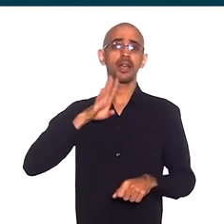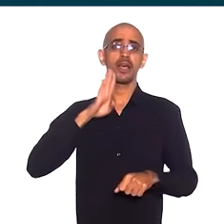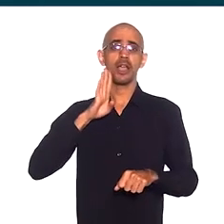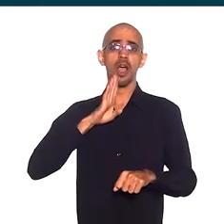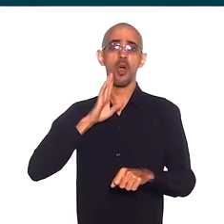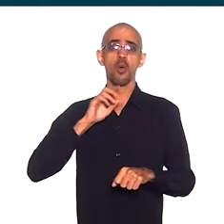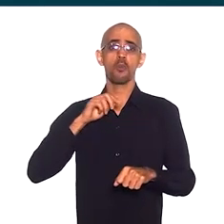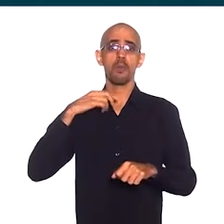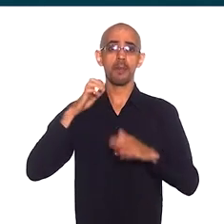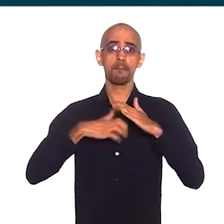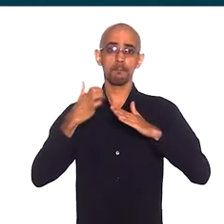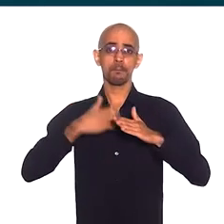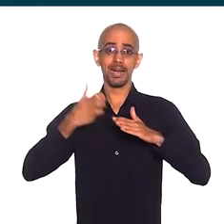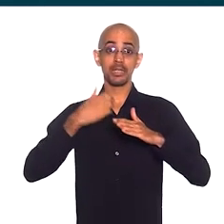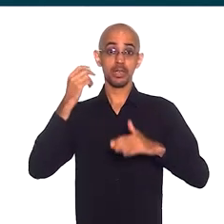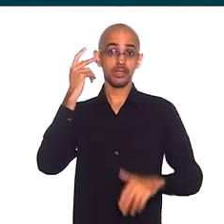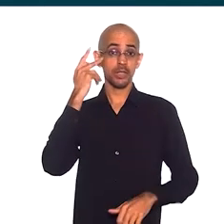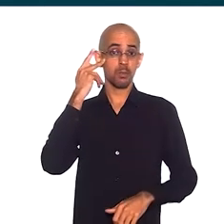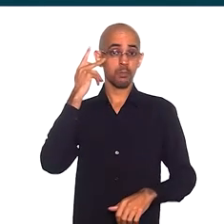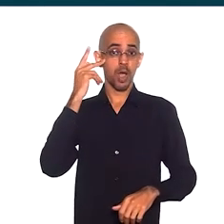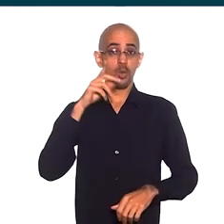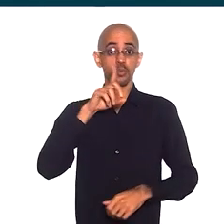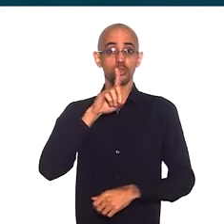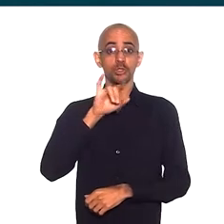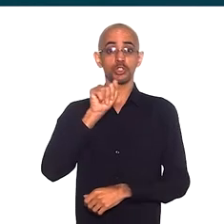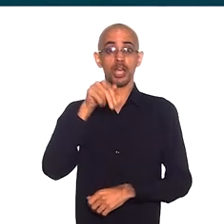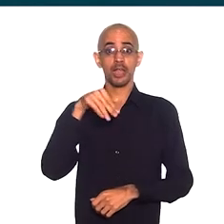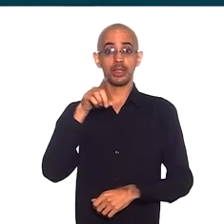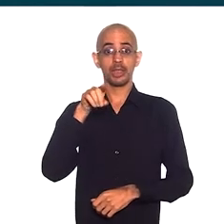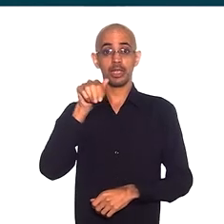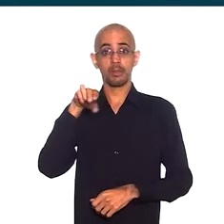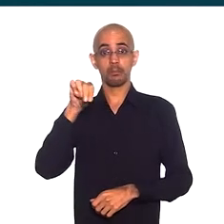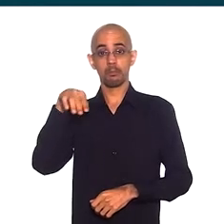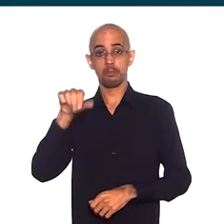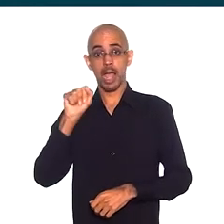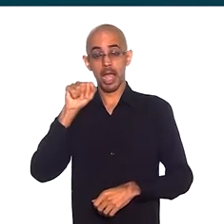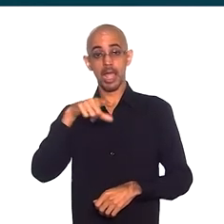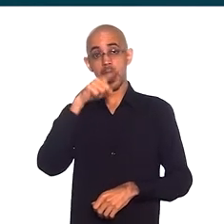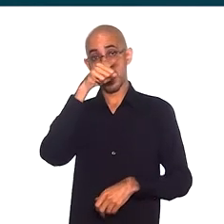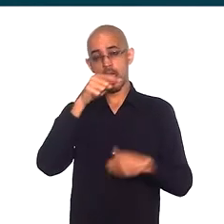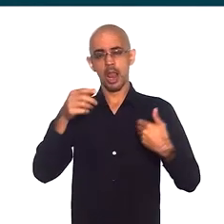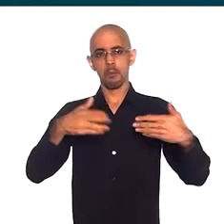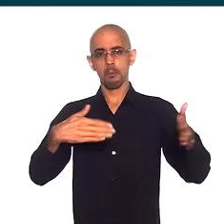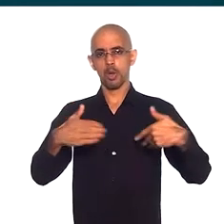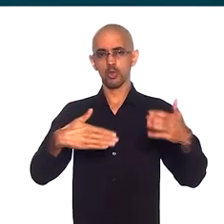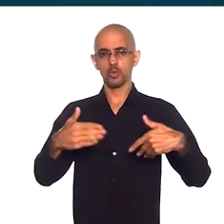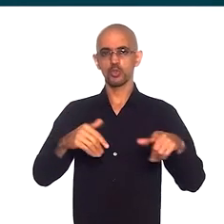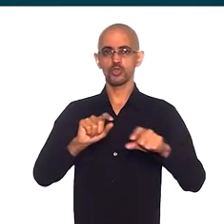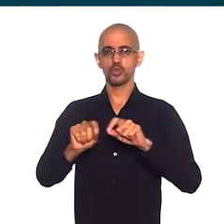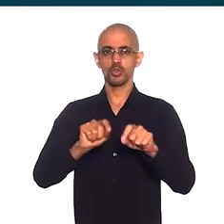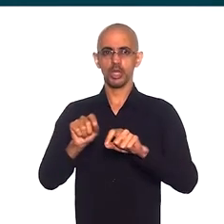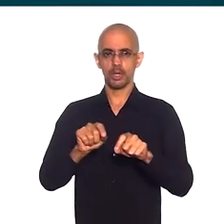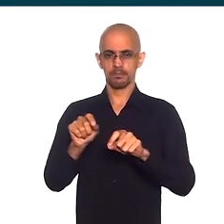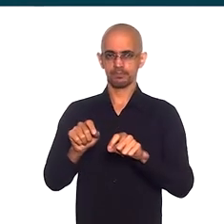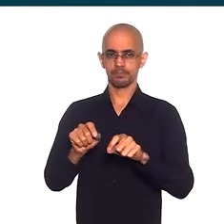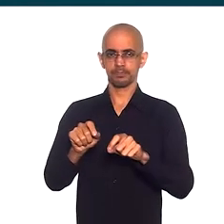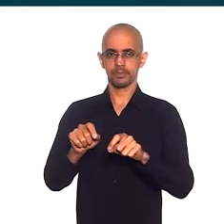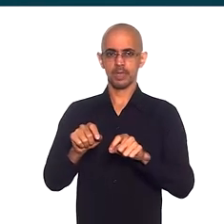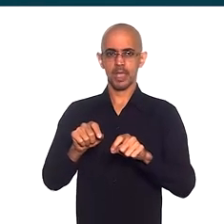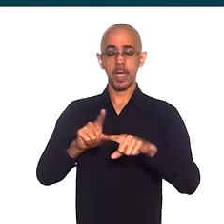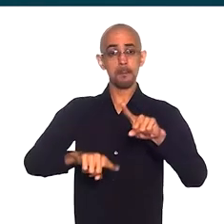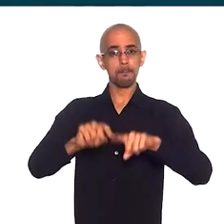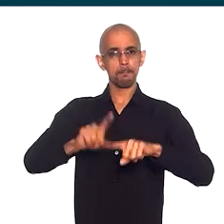grande empresa de São Paulo, de Adema, que é a Uniforja. Ela produz armamentos,